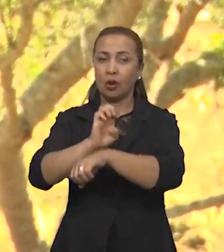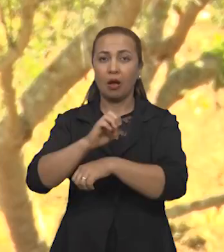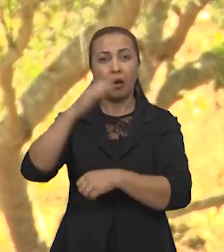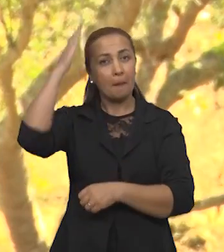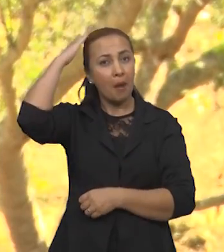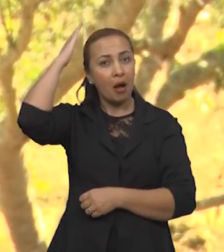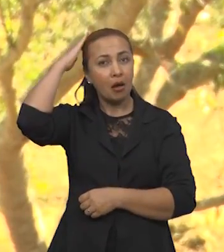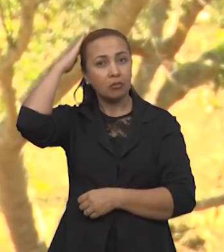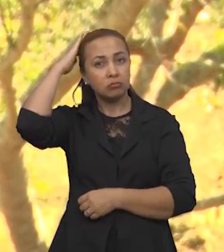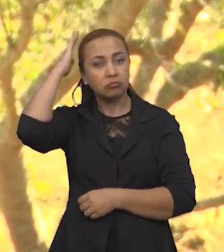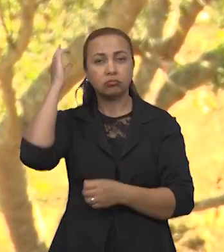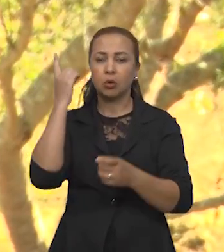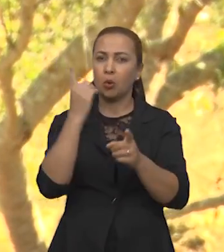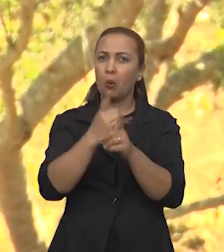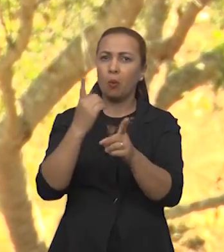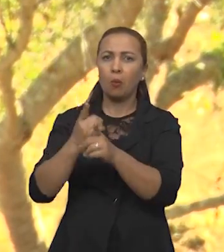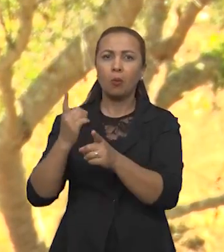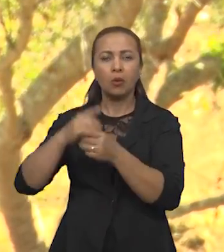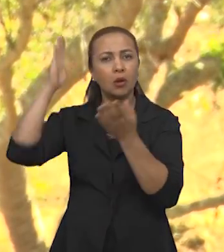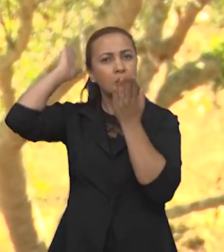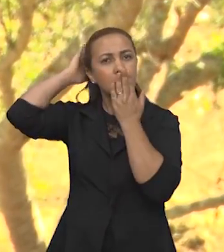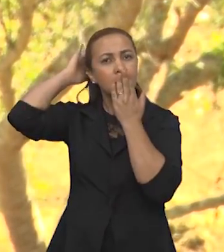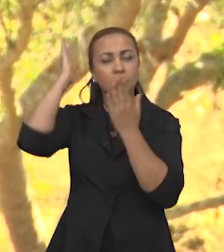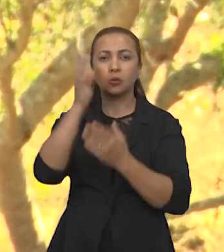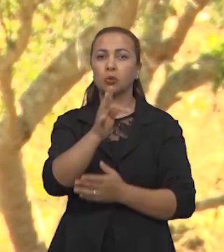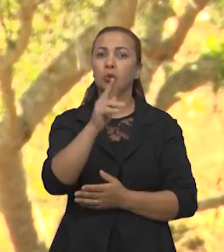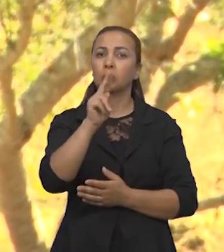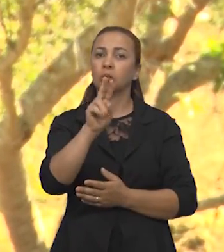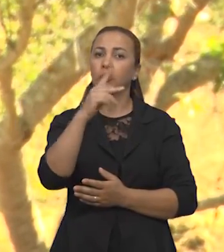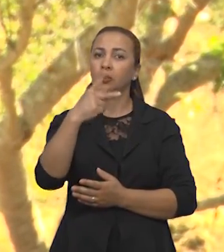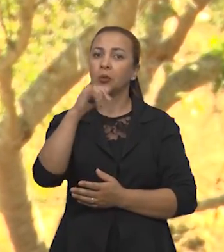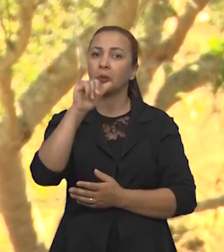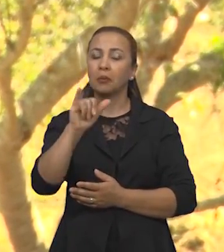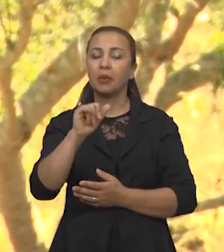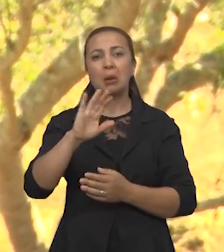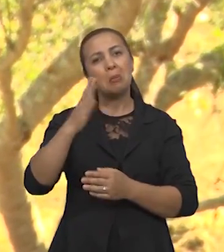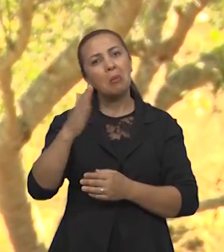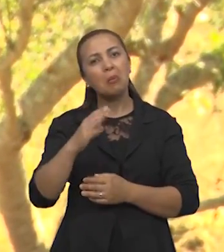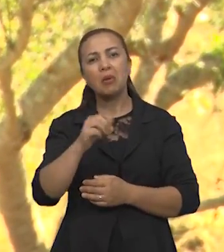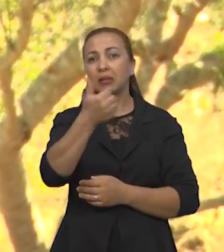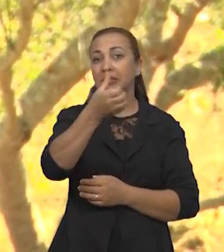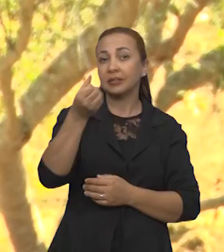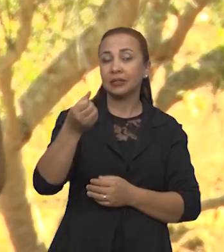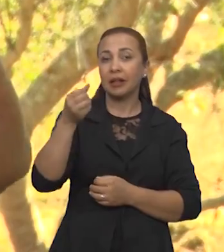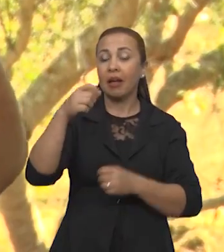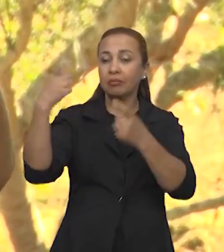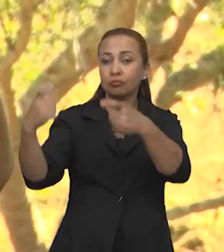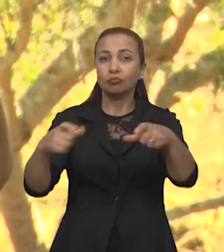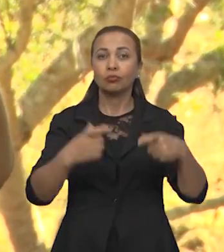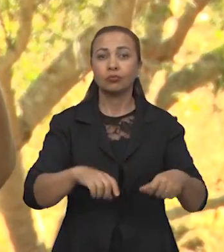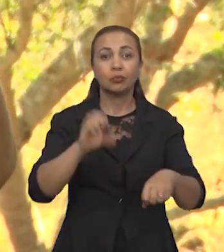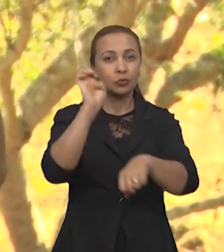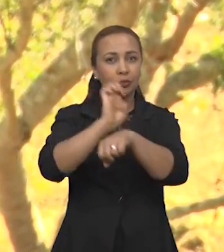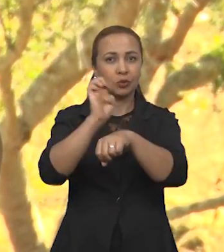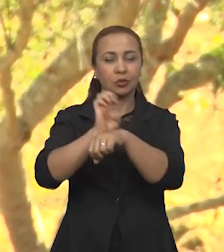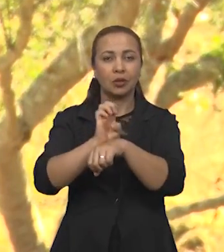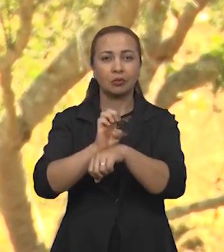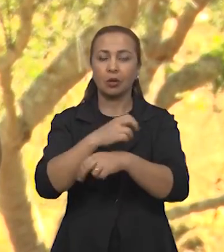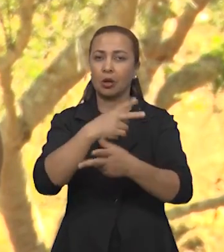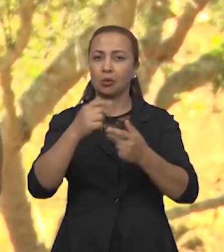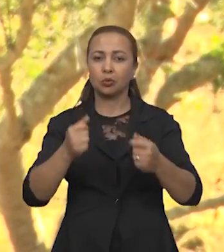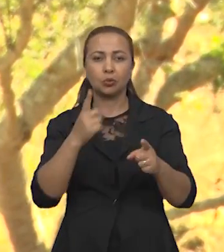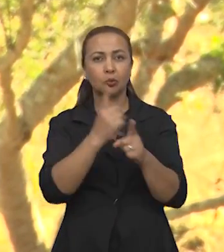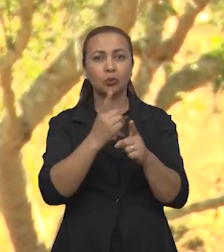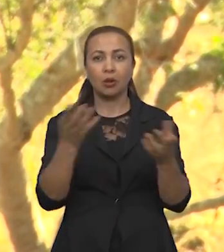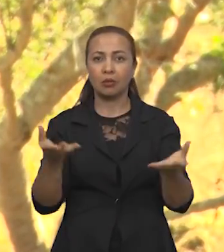Paraíba catalogaram resquícios de ocupação de índios tupis em pelo menos 16 locais do Estado. O material